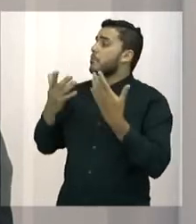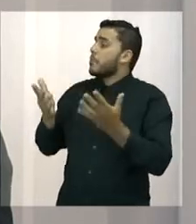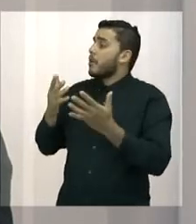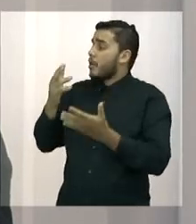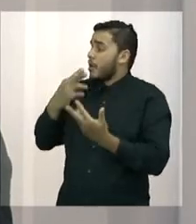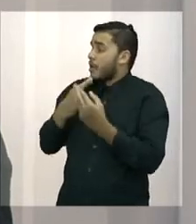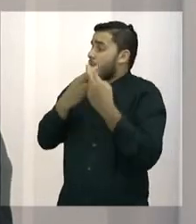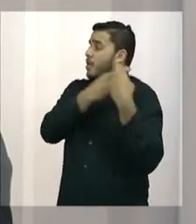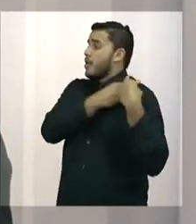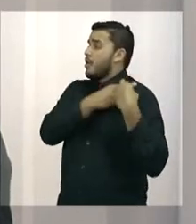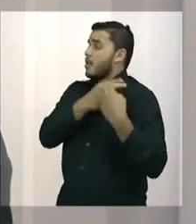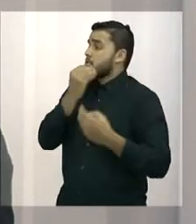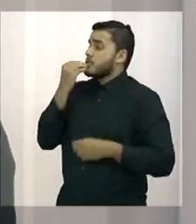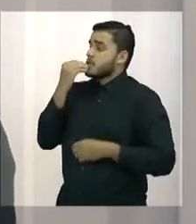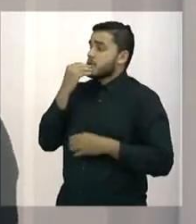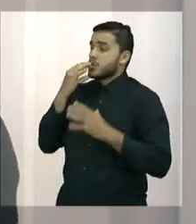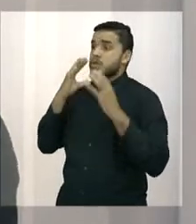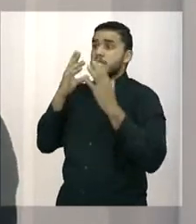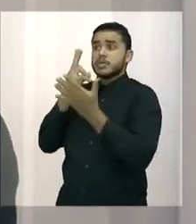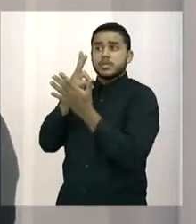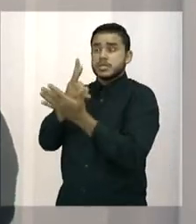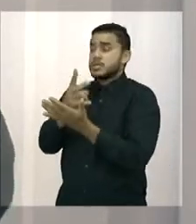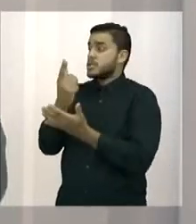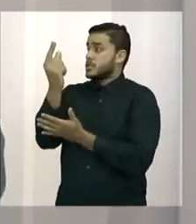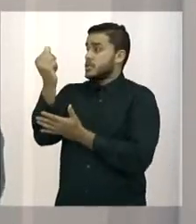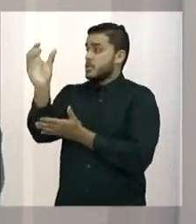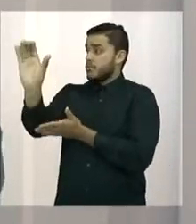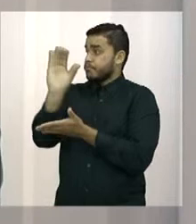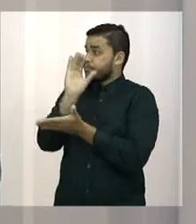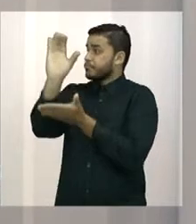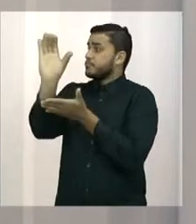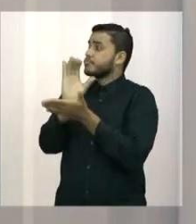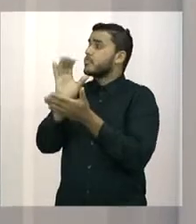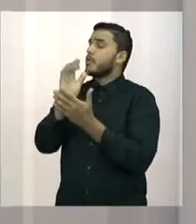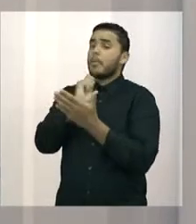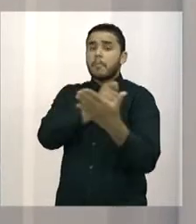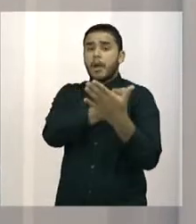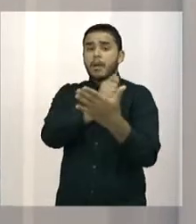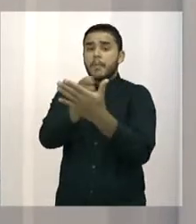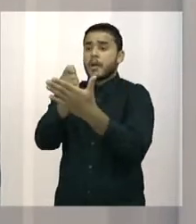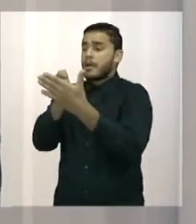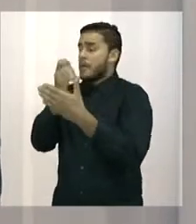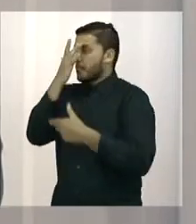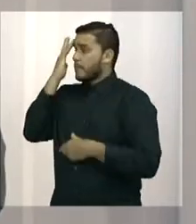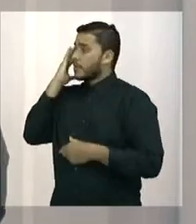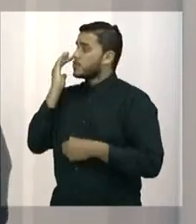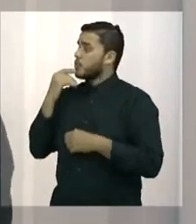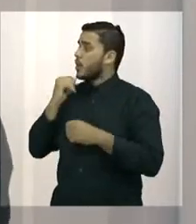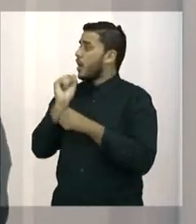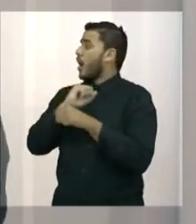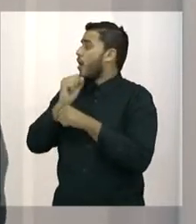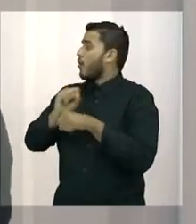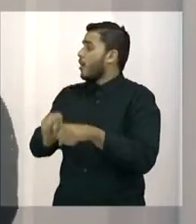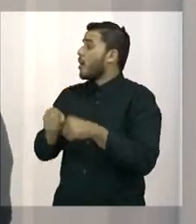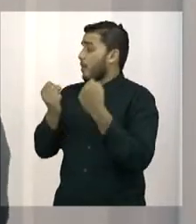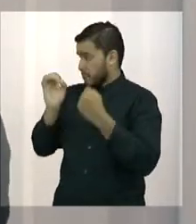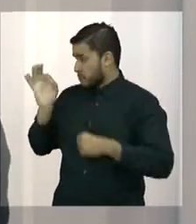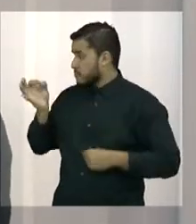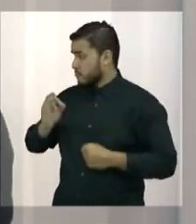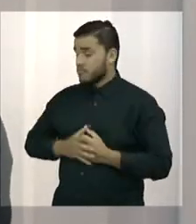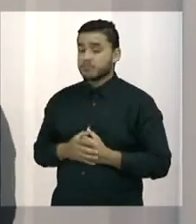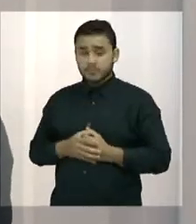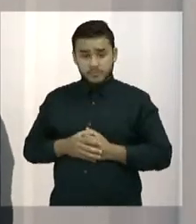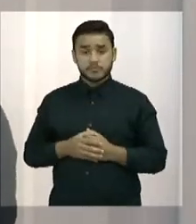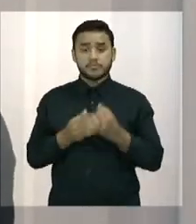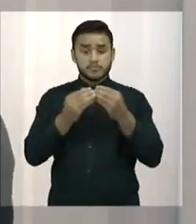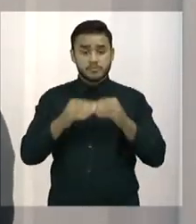responsabilizado, o dinheiro da prefeitura todo dia seria simplesmente para pagar os gastos que... Prejuízo com